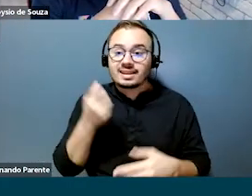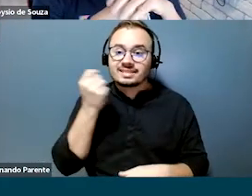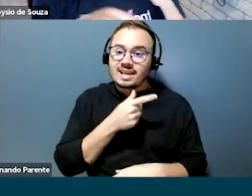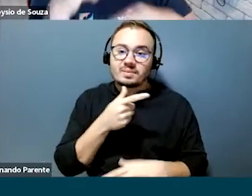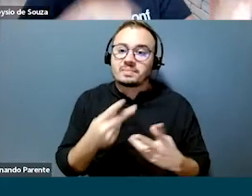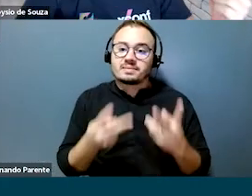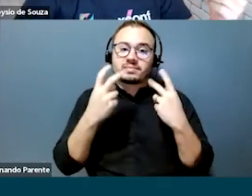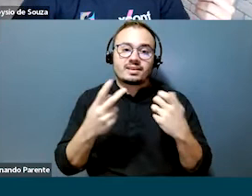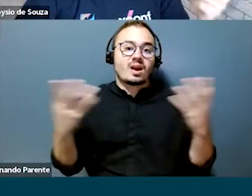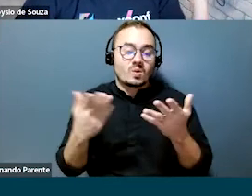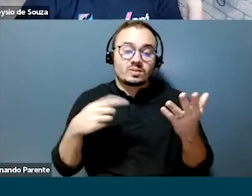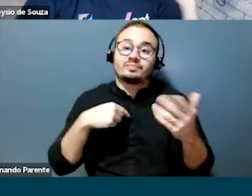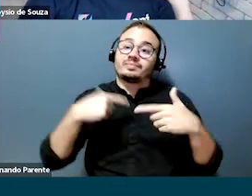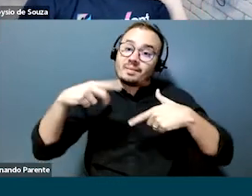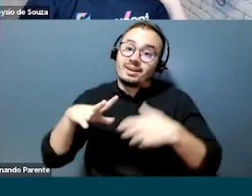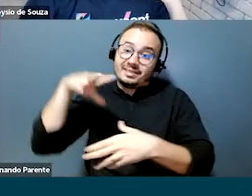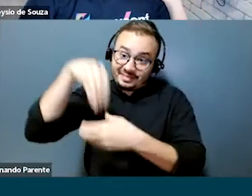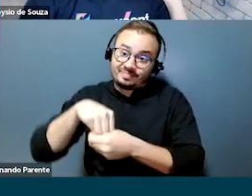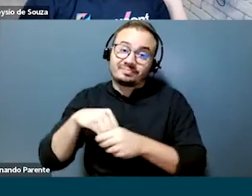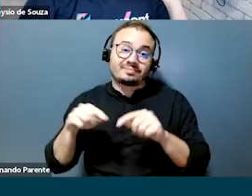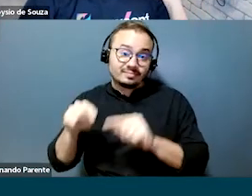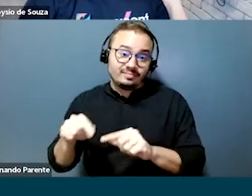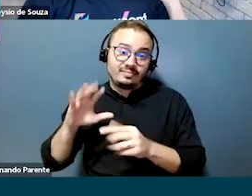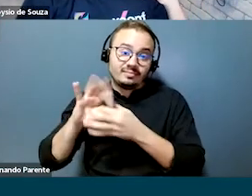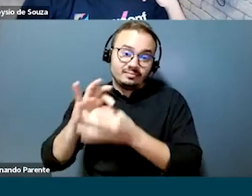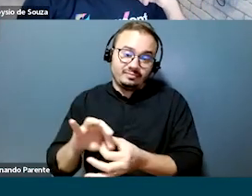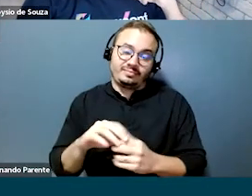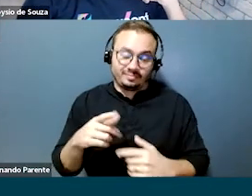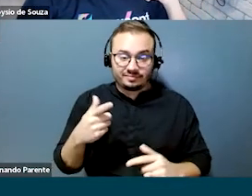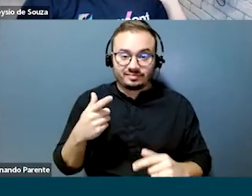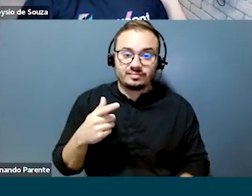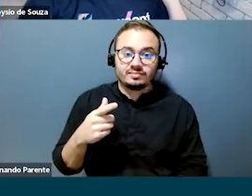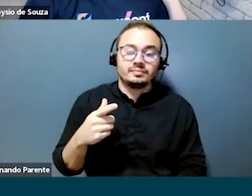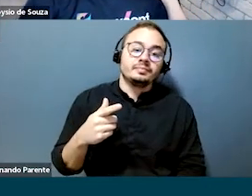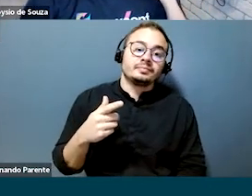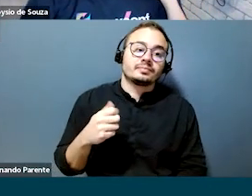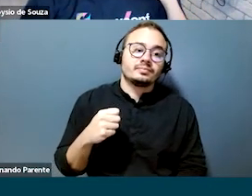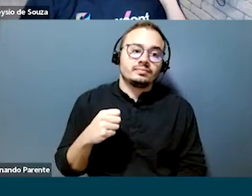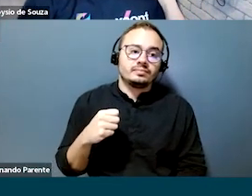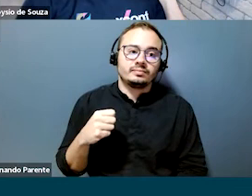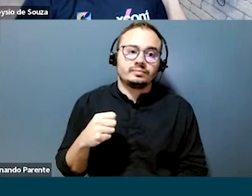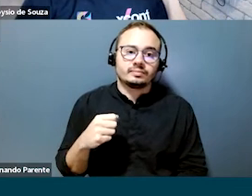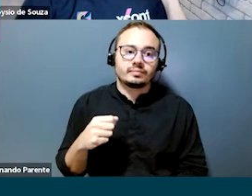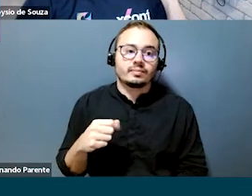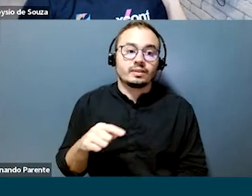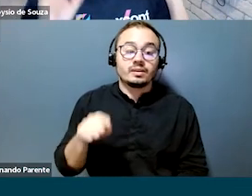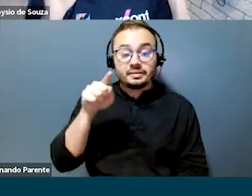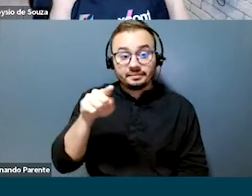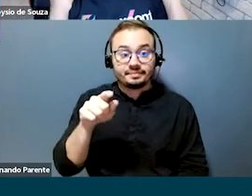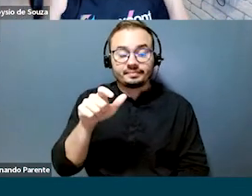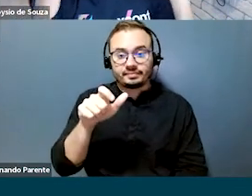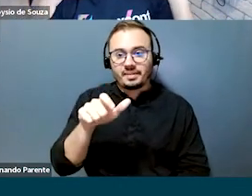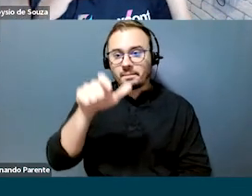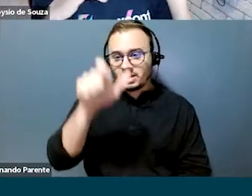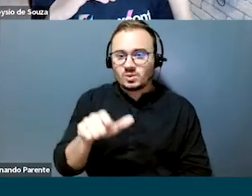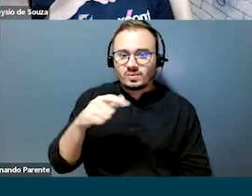eu estou do outro lado dessa relação. E isso é muito curioso, coisa da vida, né? Então, essa